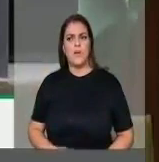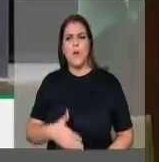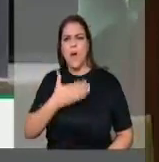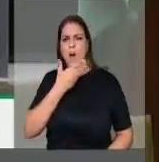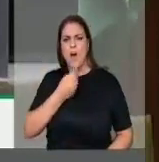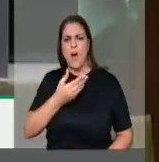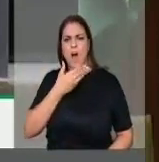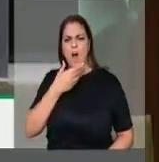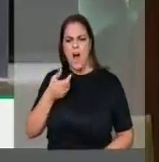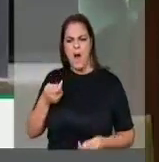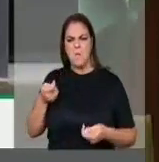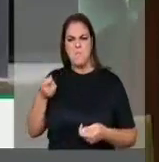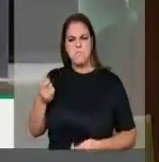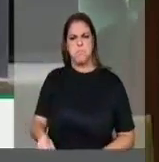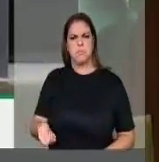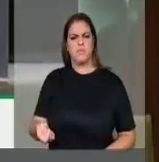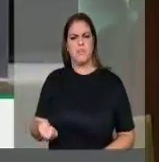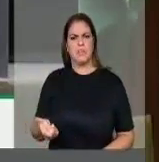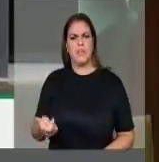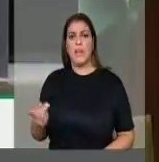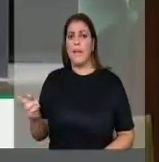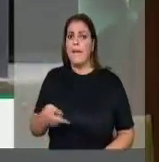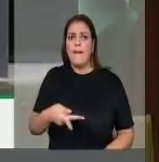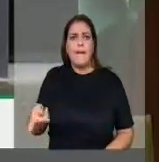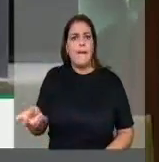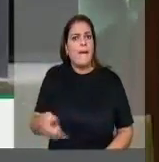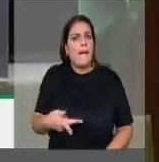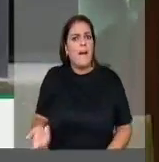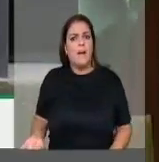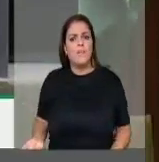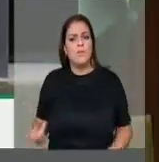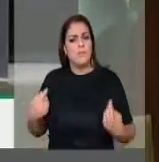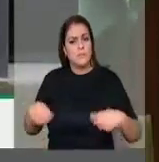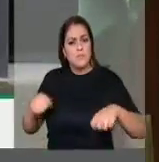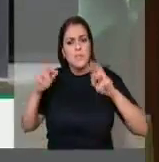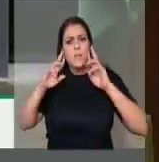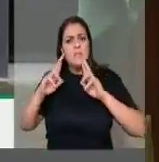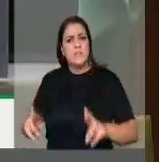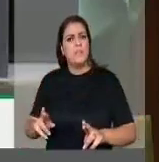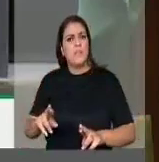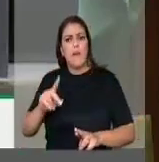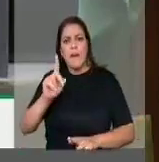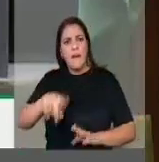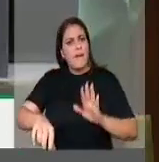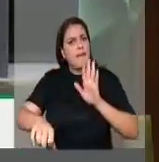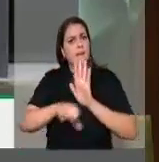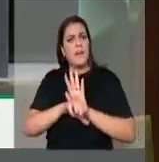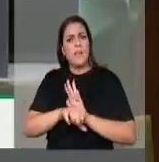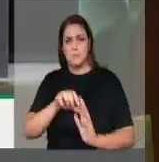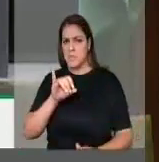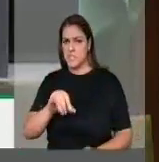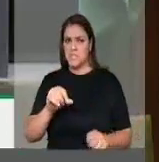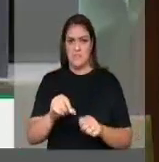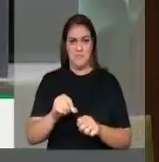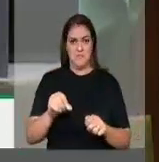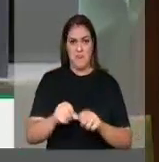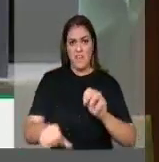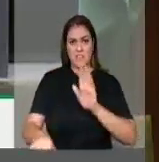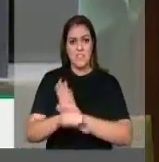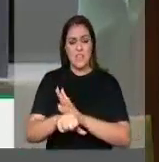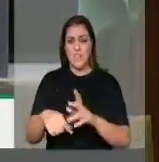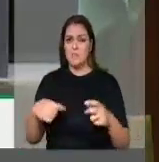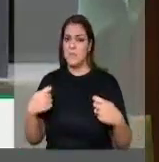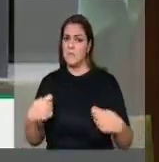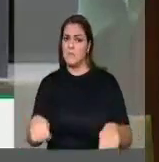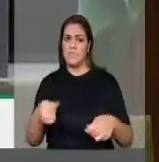desrespeito contra a mulher é errado, é crime. E quem comete esse tipo de crime tem que responder